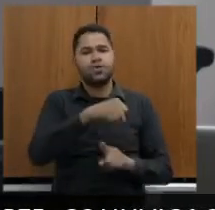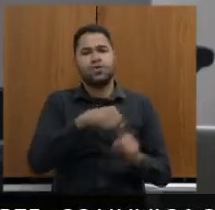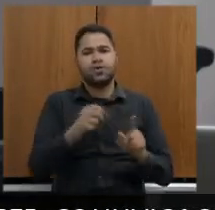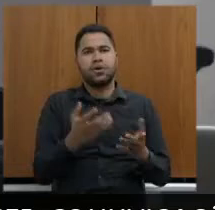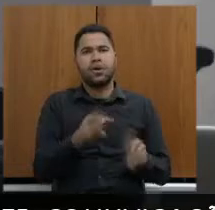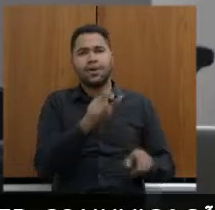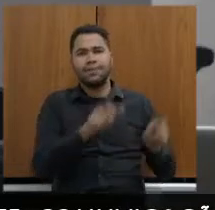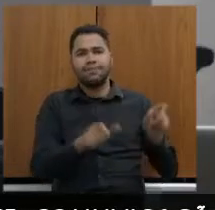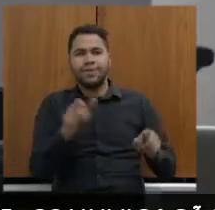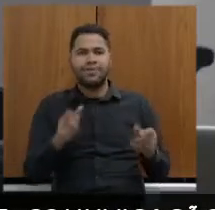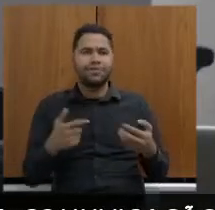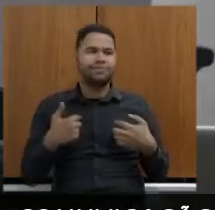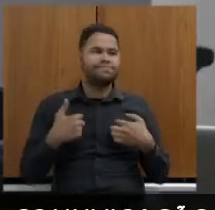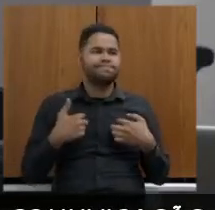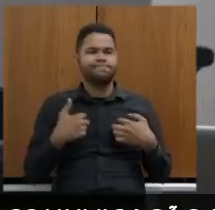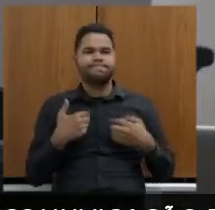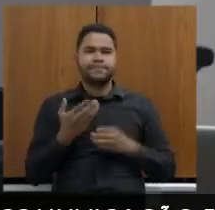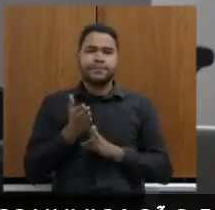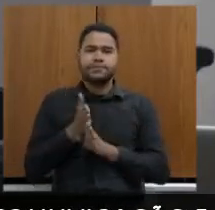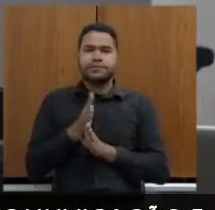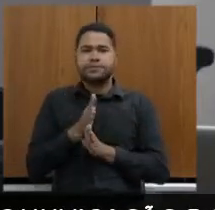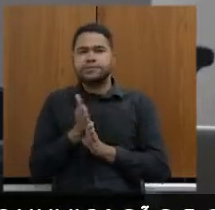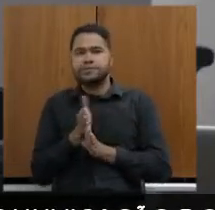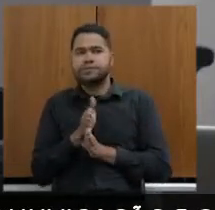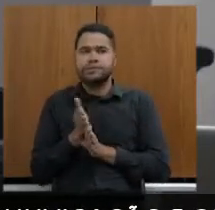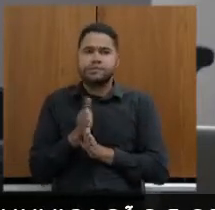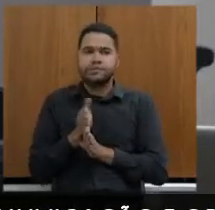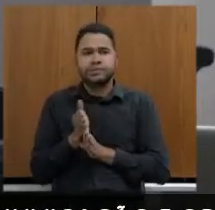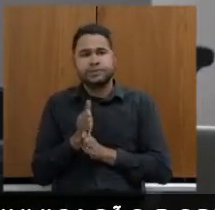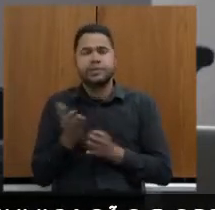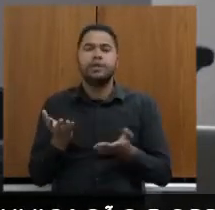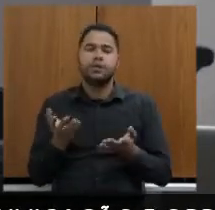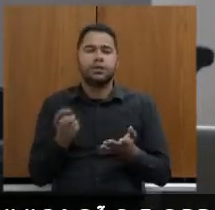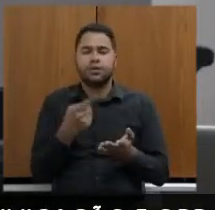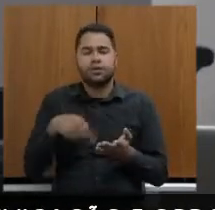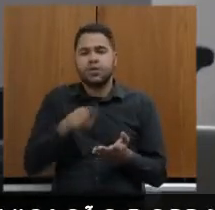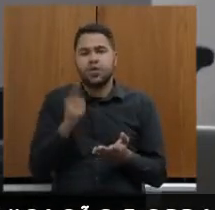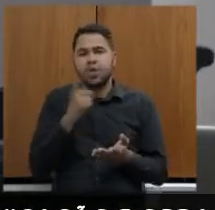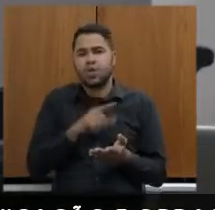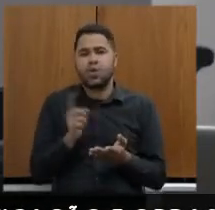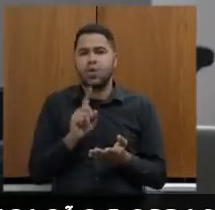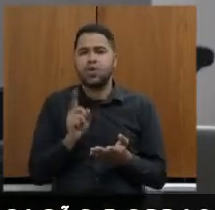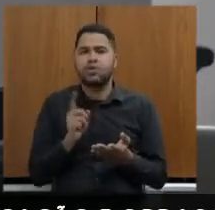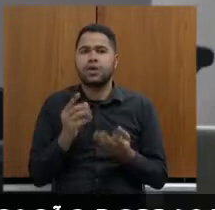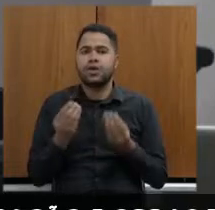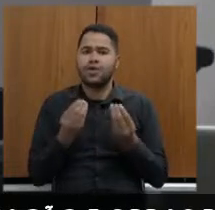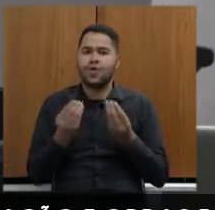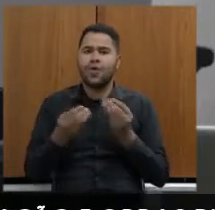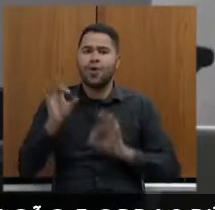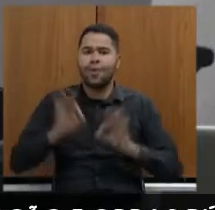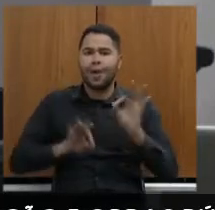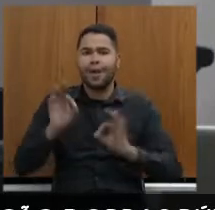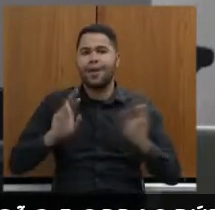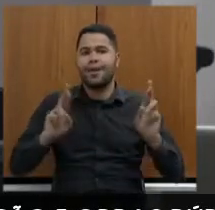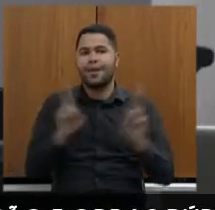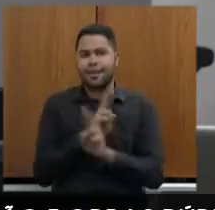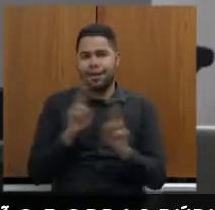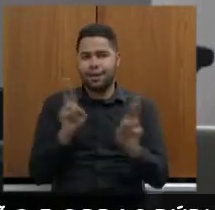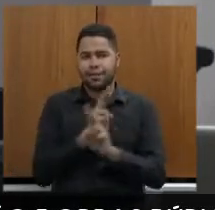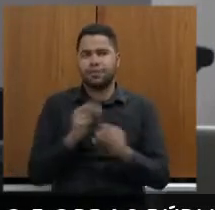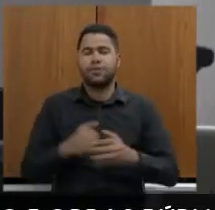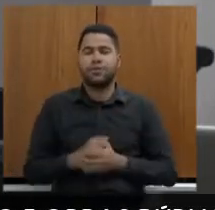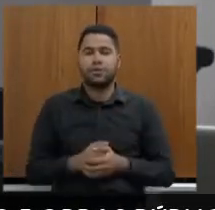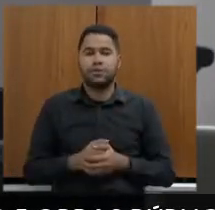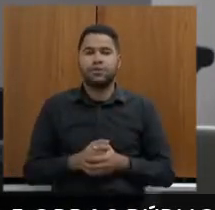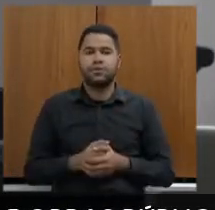deixando essas pessoas em um estado de vulnerabilidade e provisoriedade que elas não conseguem reestruturar as suas relações então